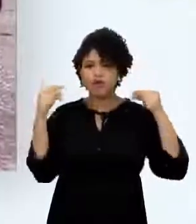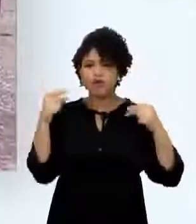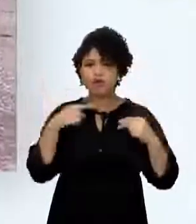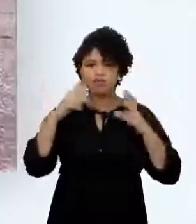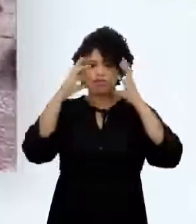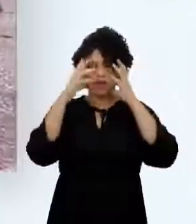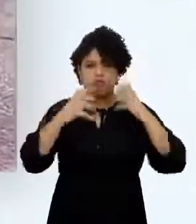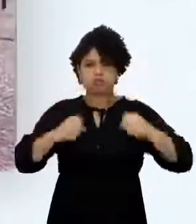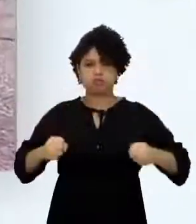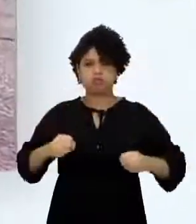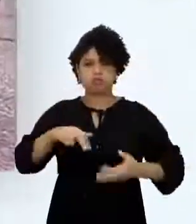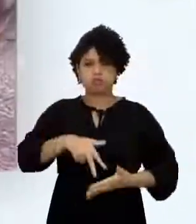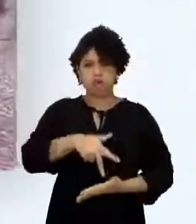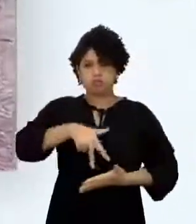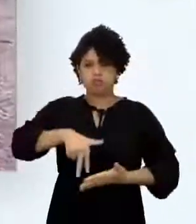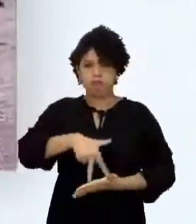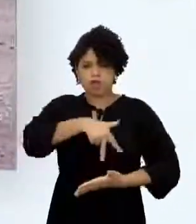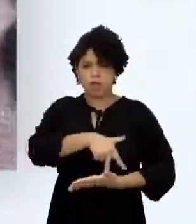dança bem diferente